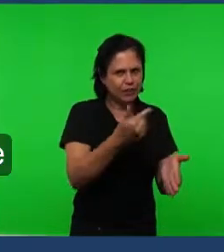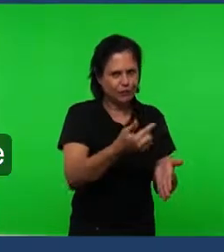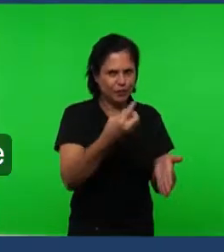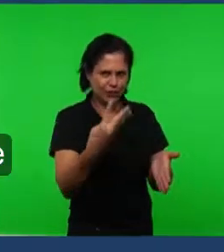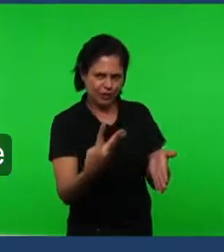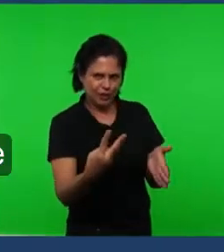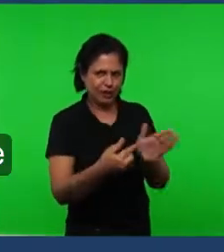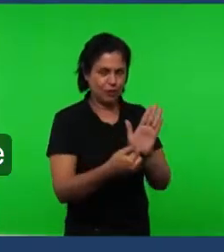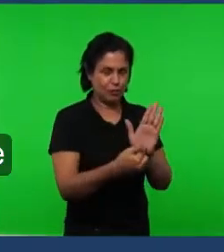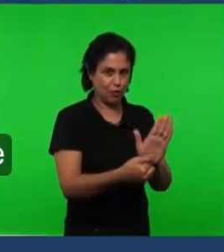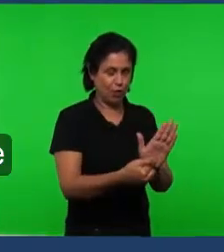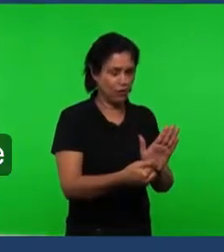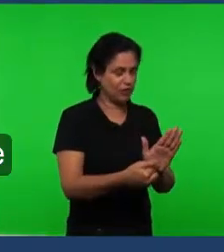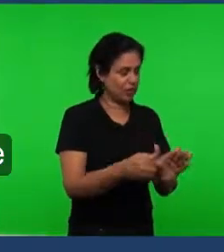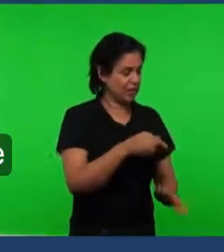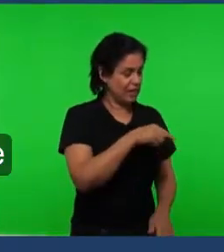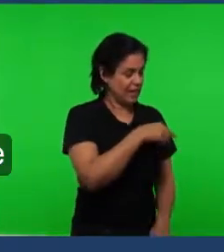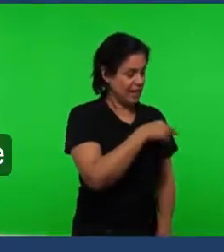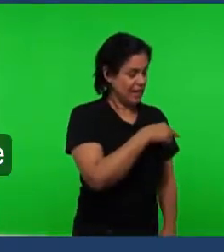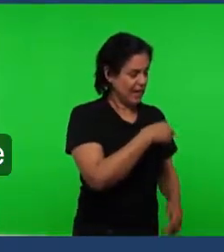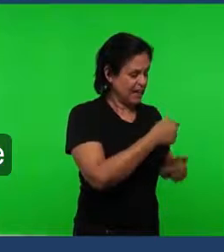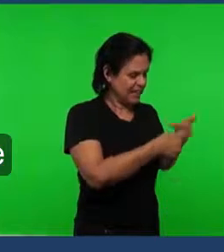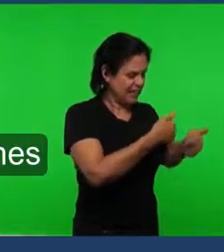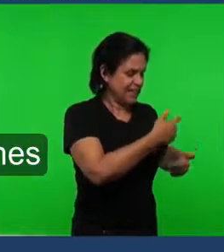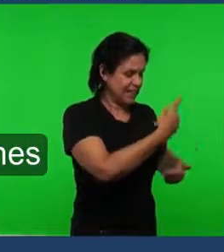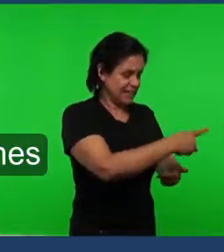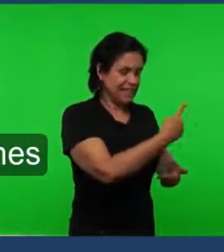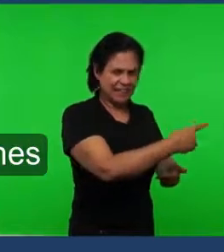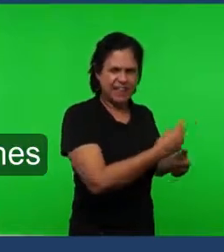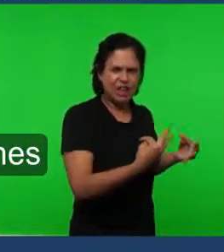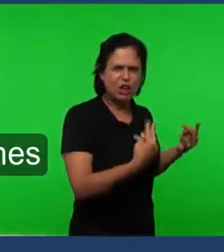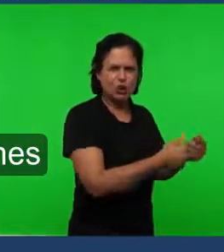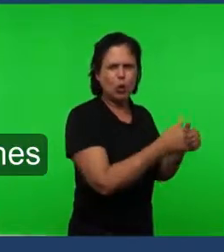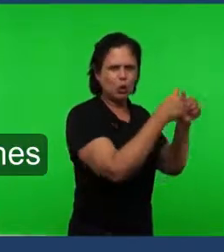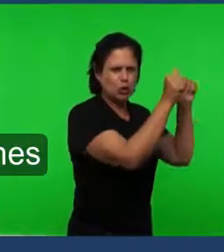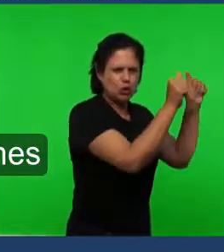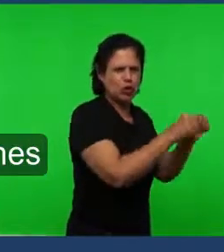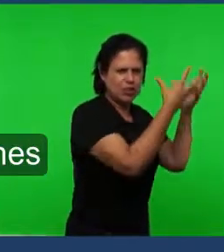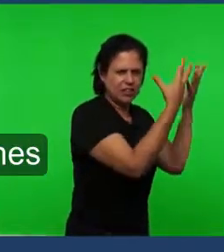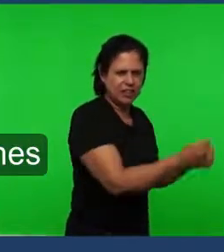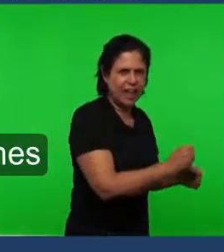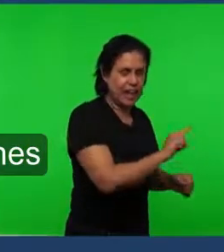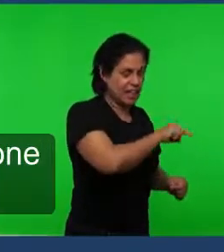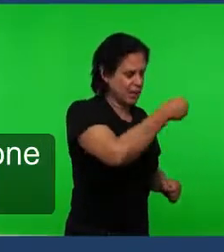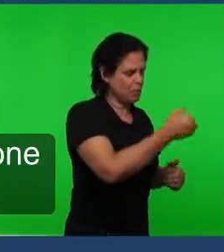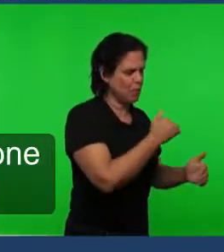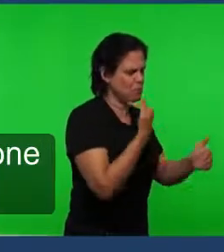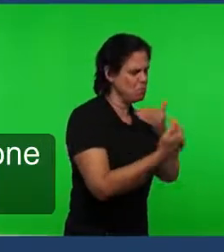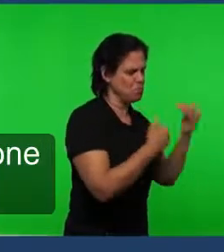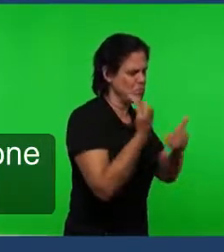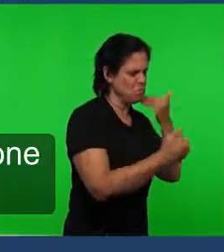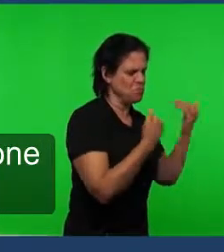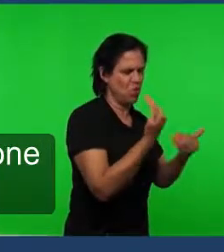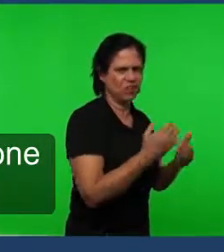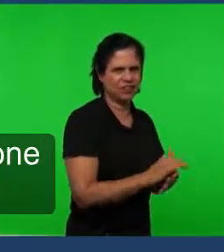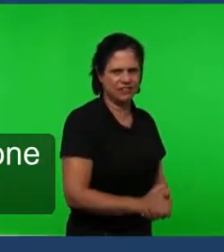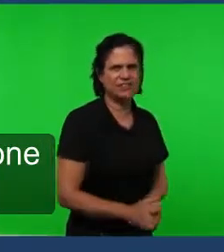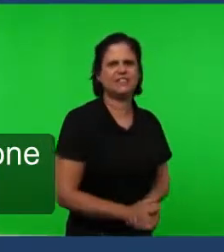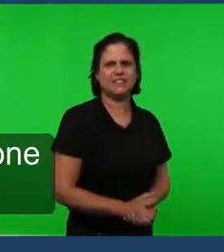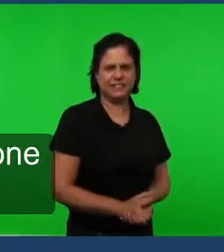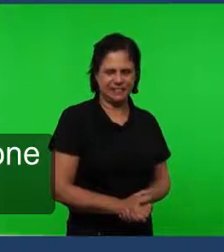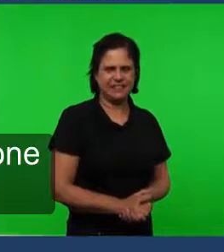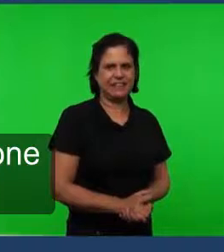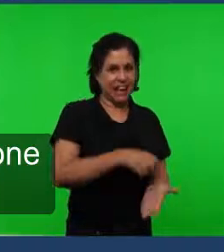E ferirei de morte A seus filhos E todas as igrejas Saberão que eu sou aquele Que sonda os rins E os